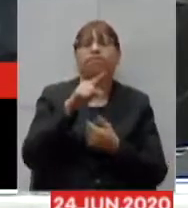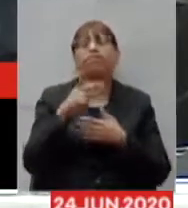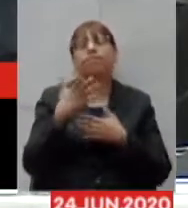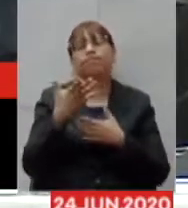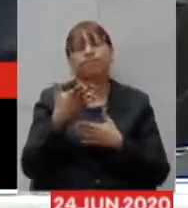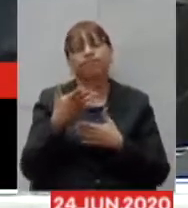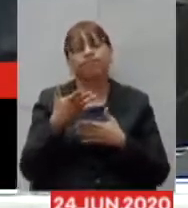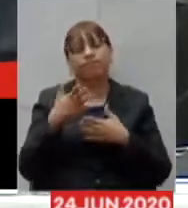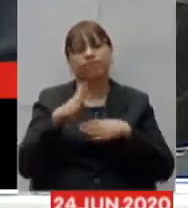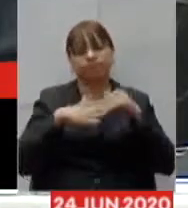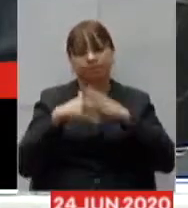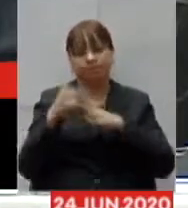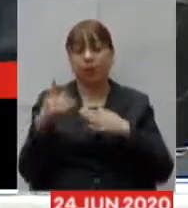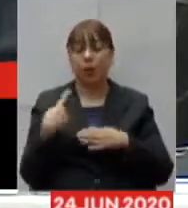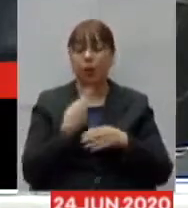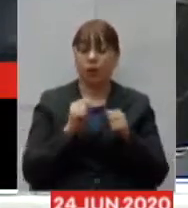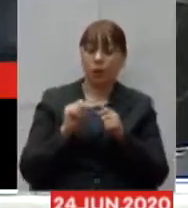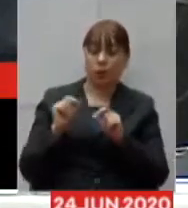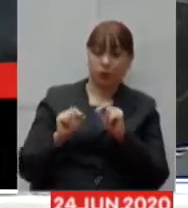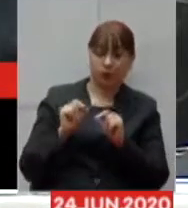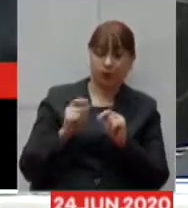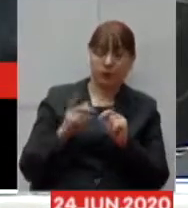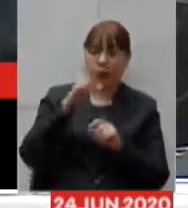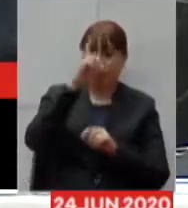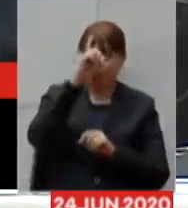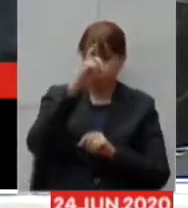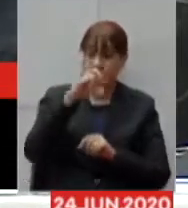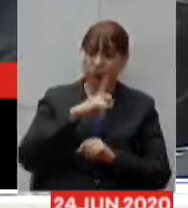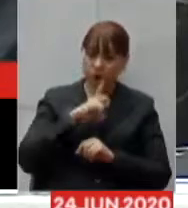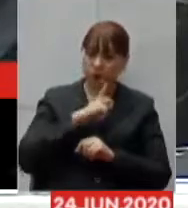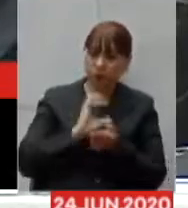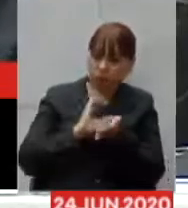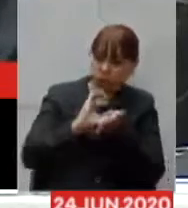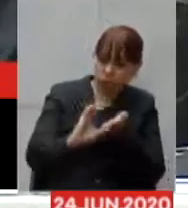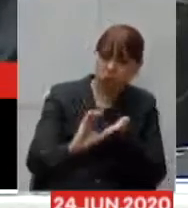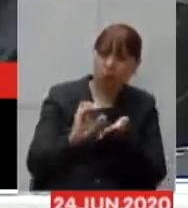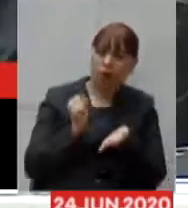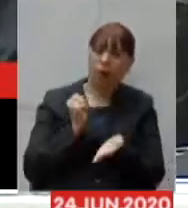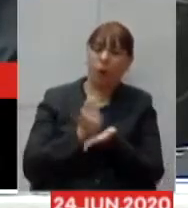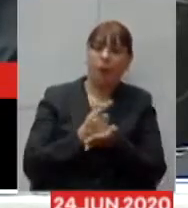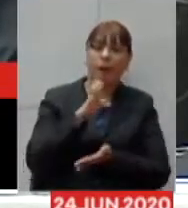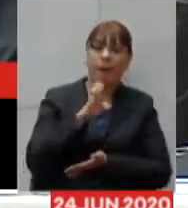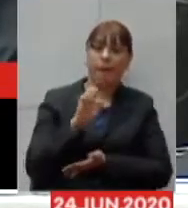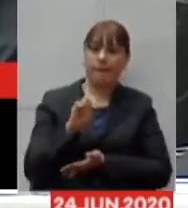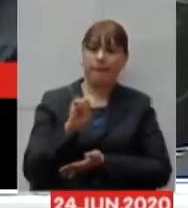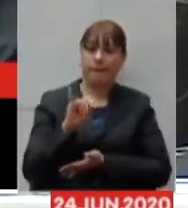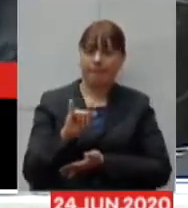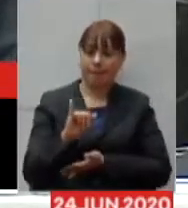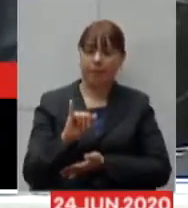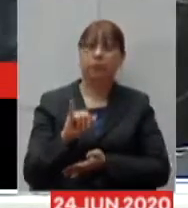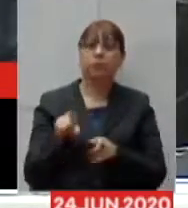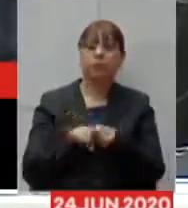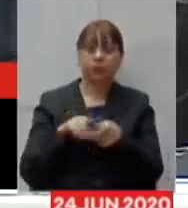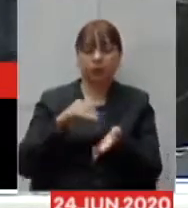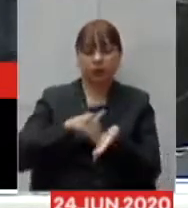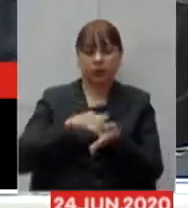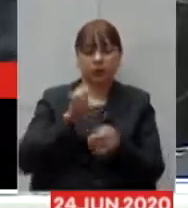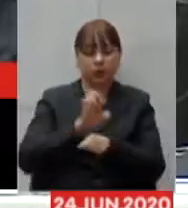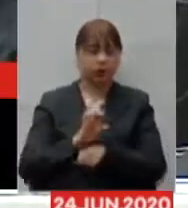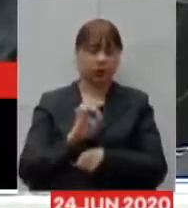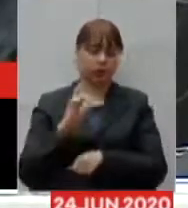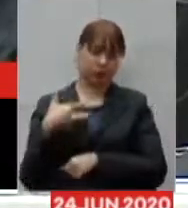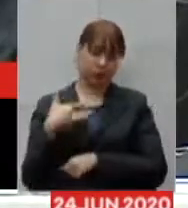nós fizemos então os hospitais receberam valores para a compra de EPI a Secretaria Estadual de Saúde comprou